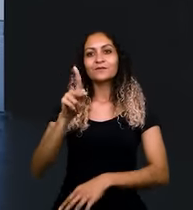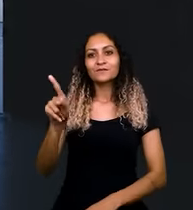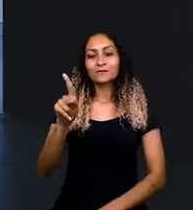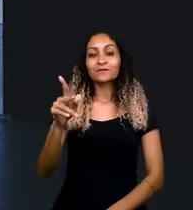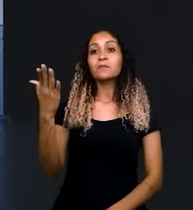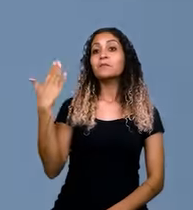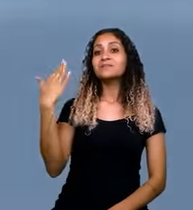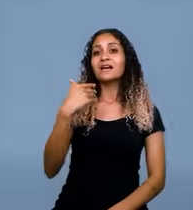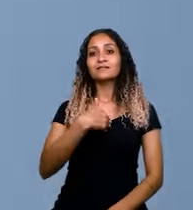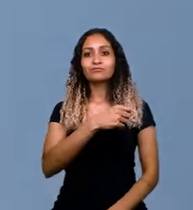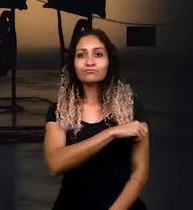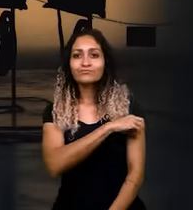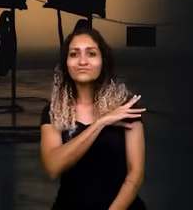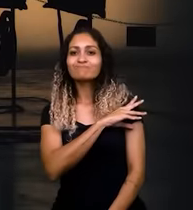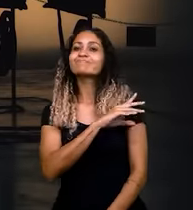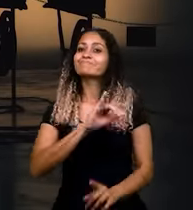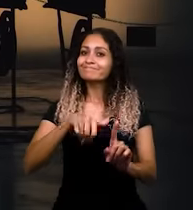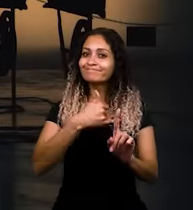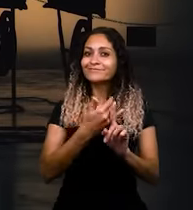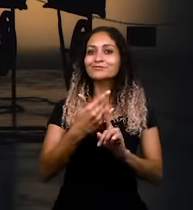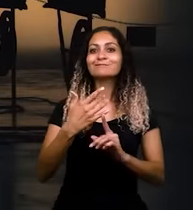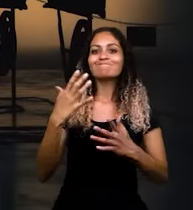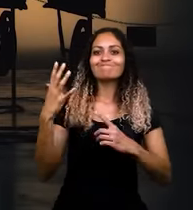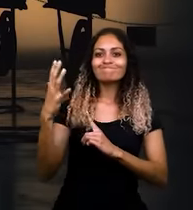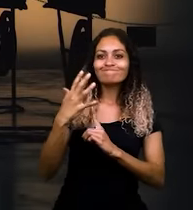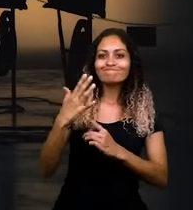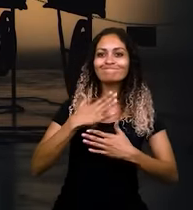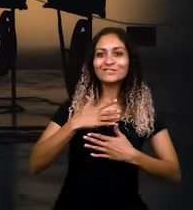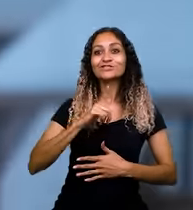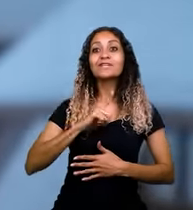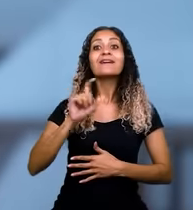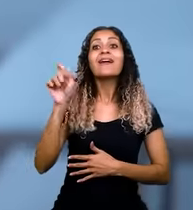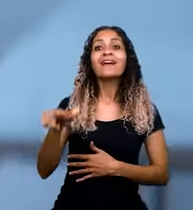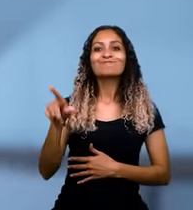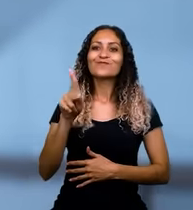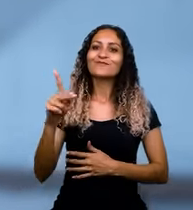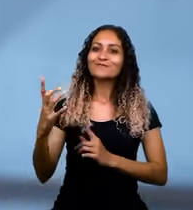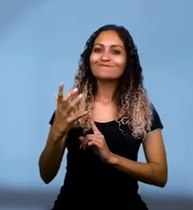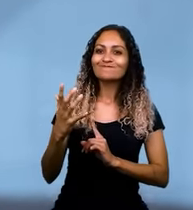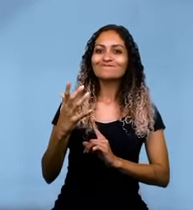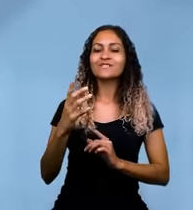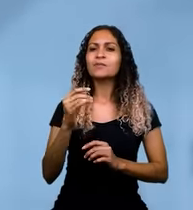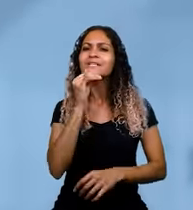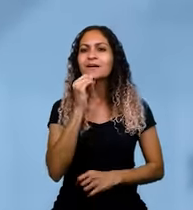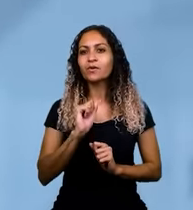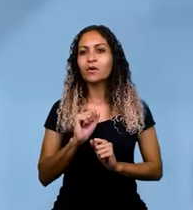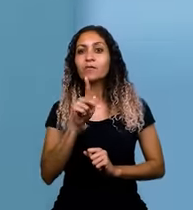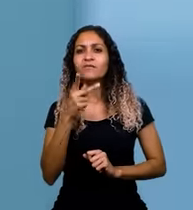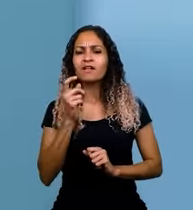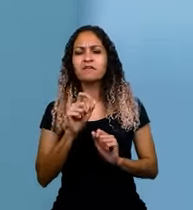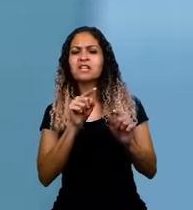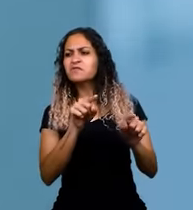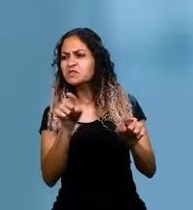fundamental, sofri um certo tipo de bullying por parte dos professores. Colocava sempre como um exemplo, não faça que nem o Fernando,